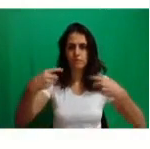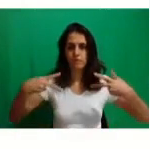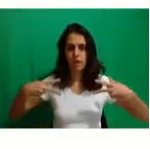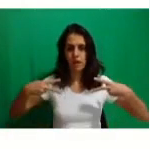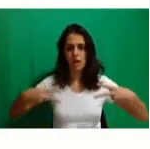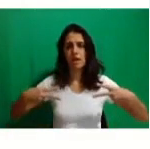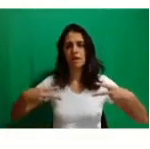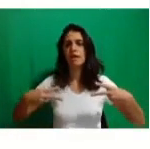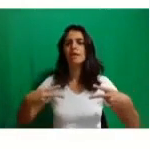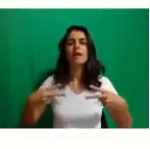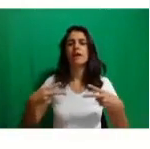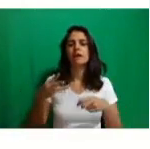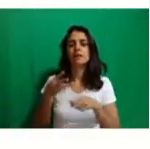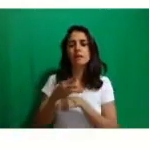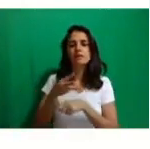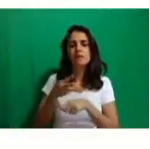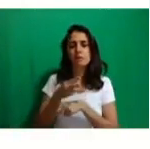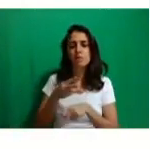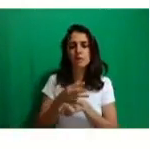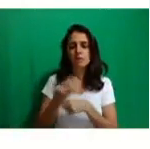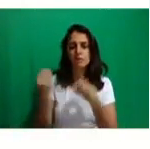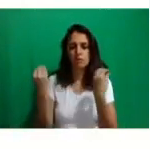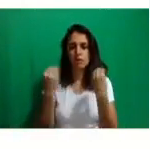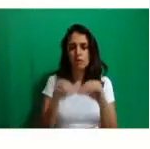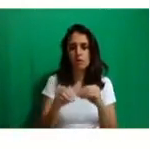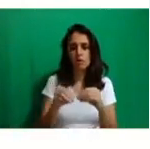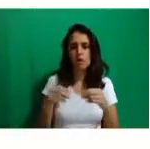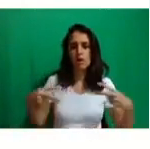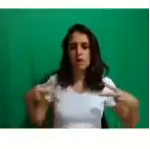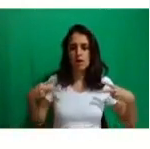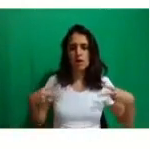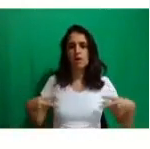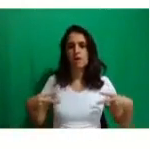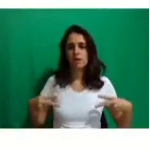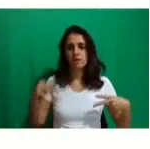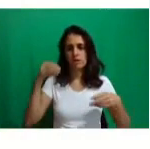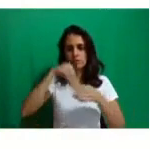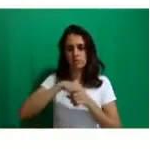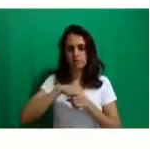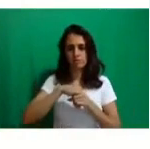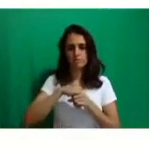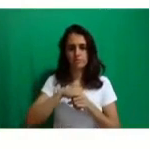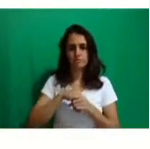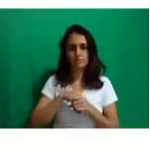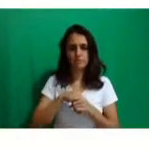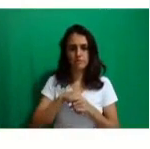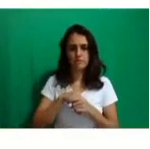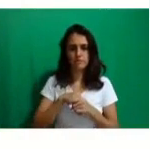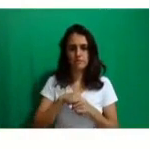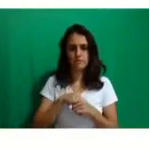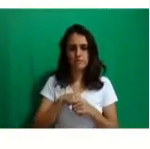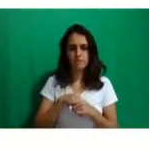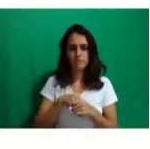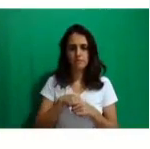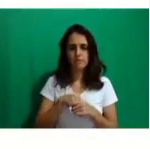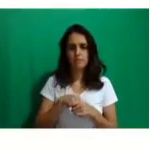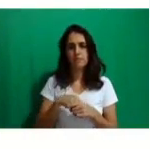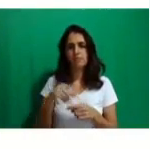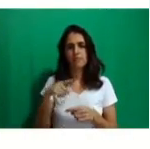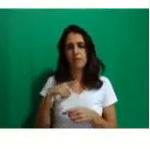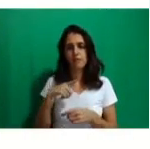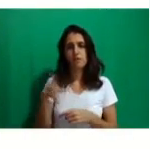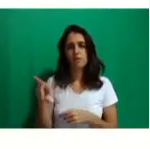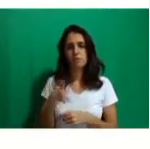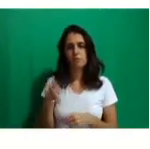gente vai colocar o link aqui no chat, tá bom, Edna? O Alessandro e a Roberta vão dar um recado daqui a pouquinho aqui.